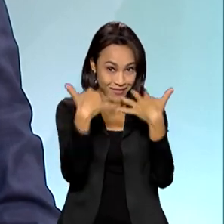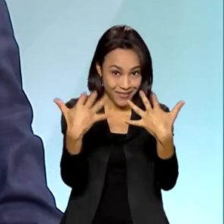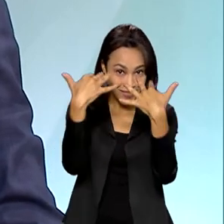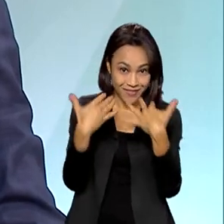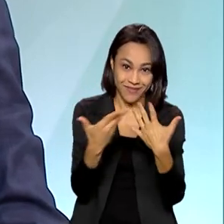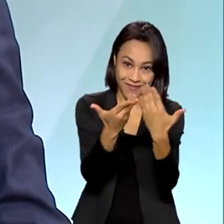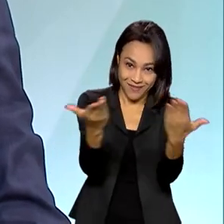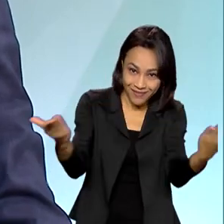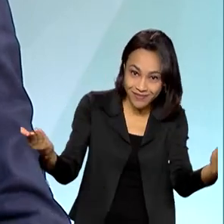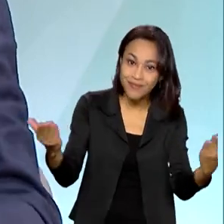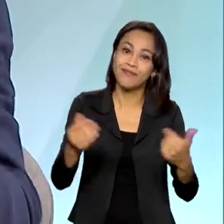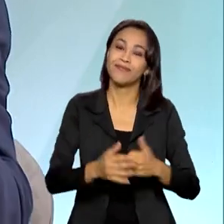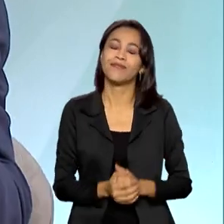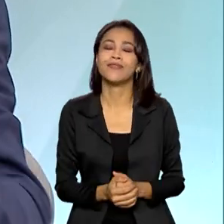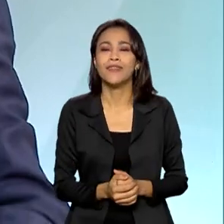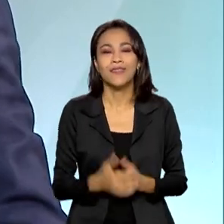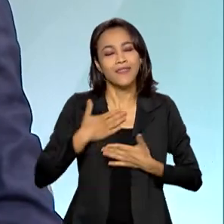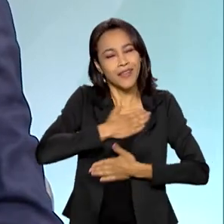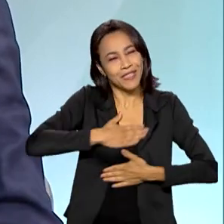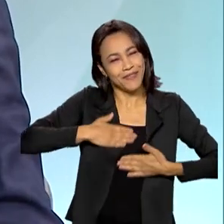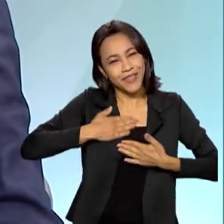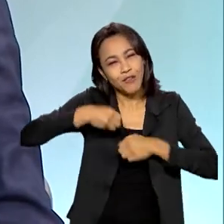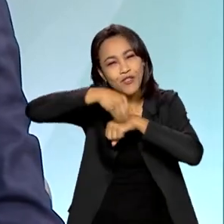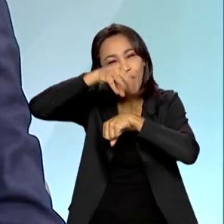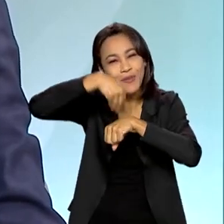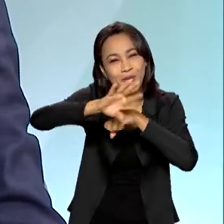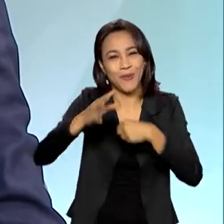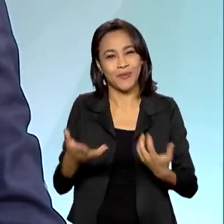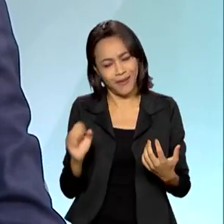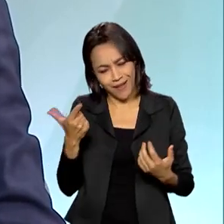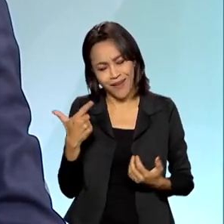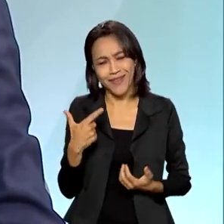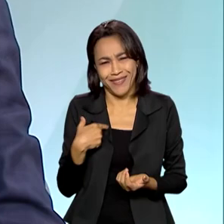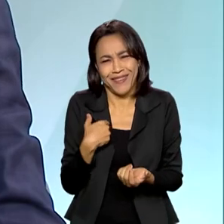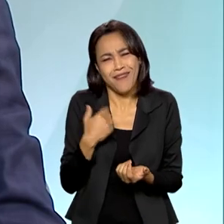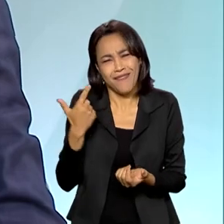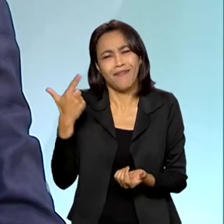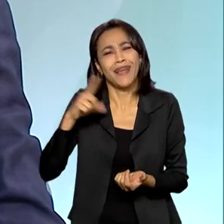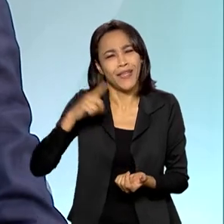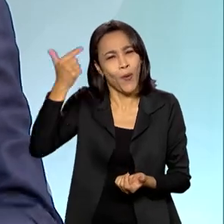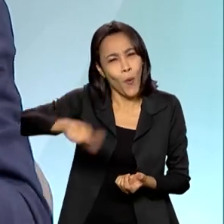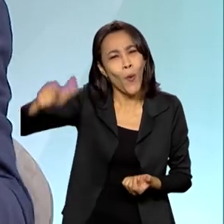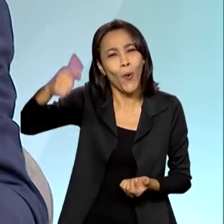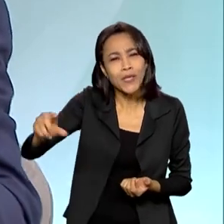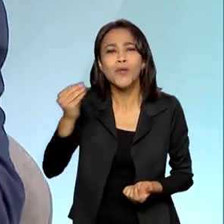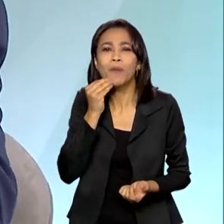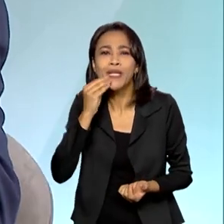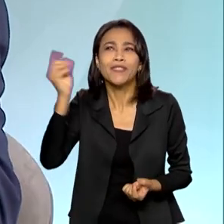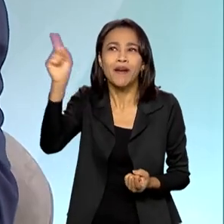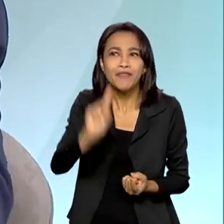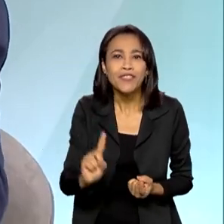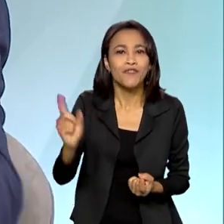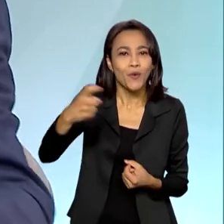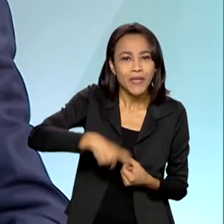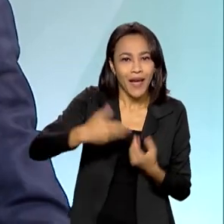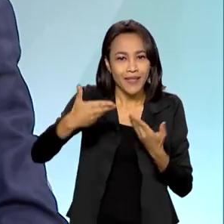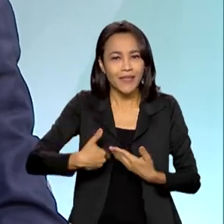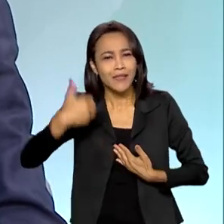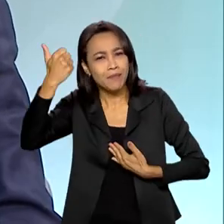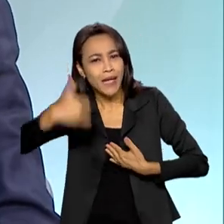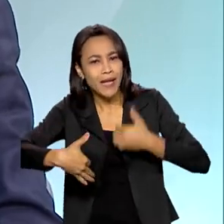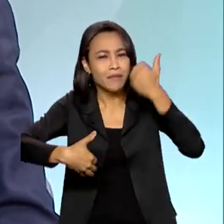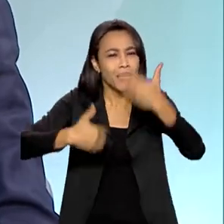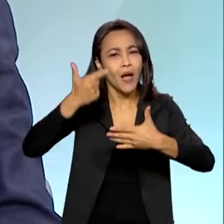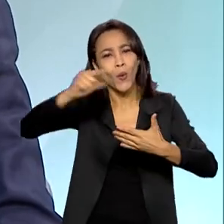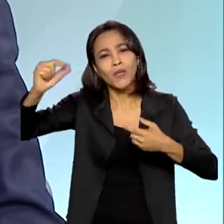estejam satisfeitos com as informações. É claro que não faltarão oportunidade para que a gente possa voltar ao programa e esclarecer mais